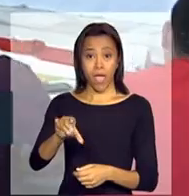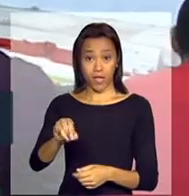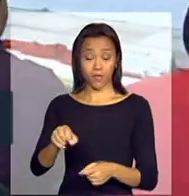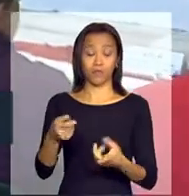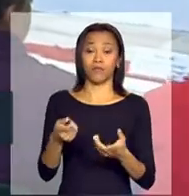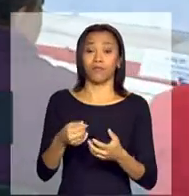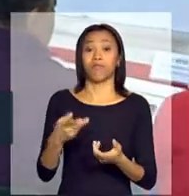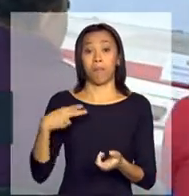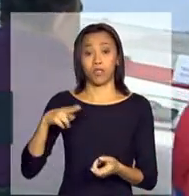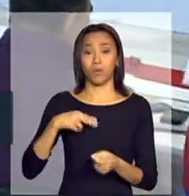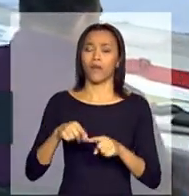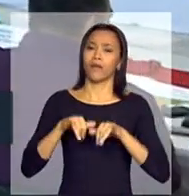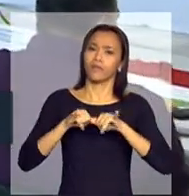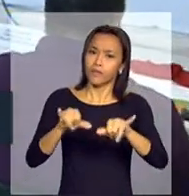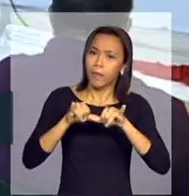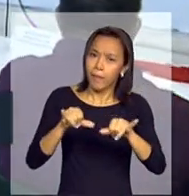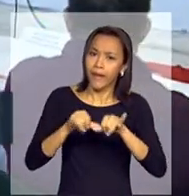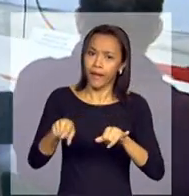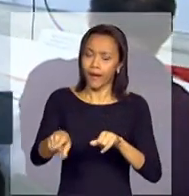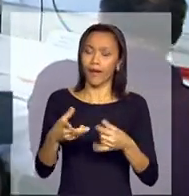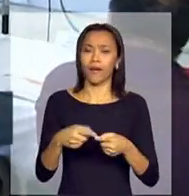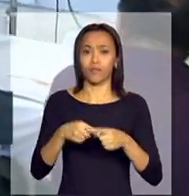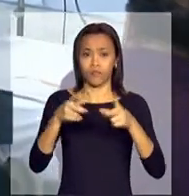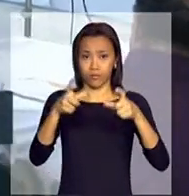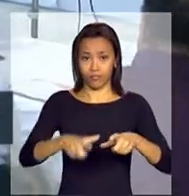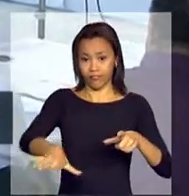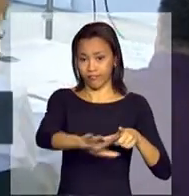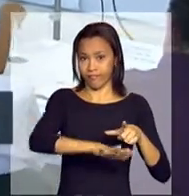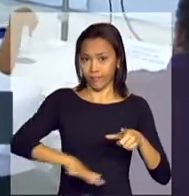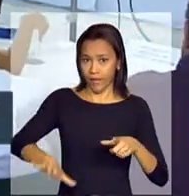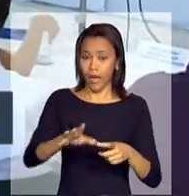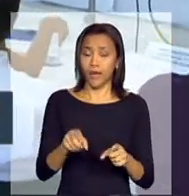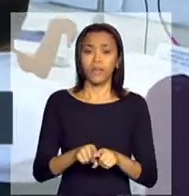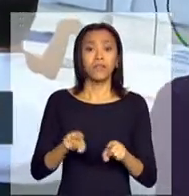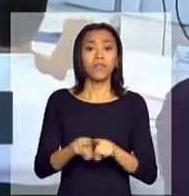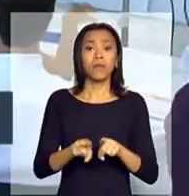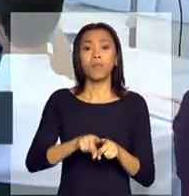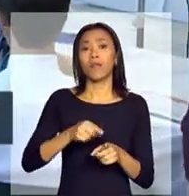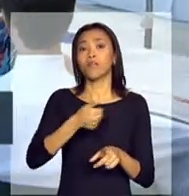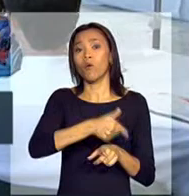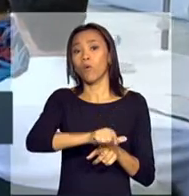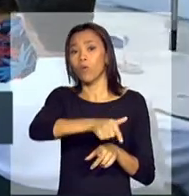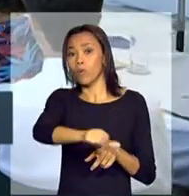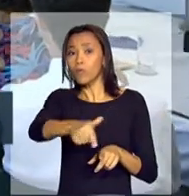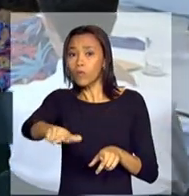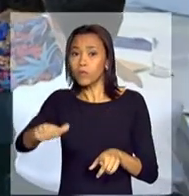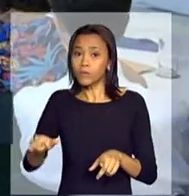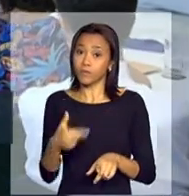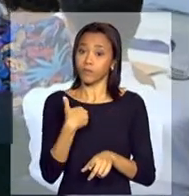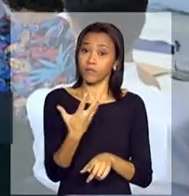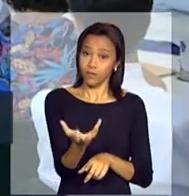supermercados, pequena rede de supermercados regional, e para todos aqueles que queiram se